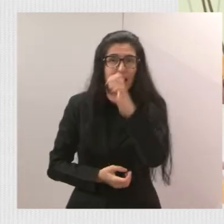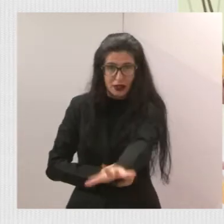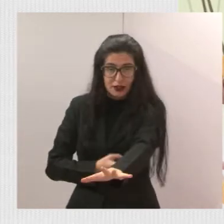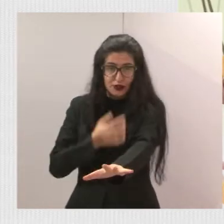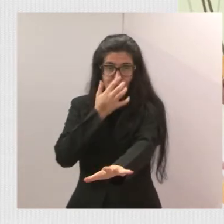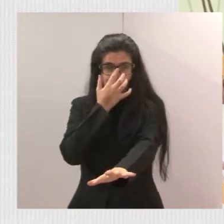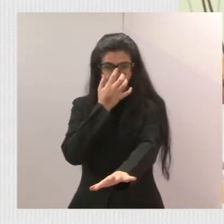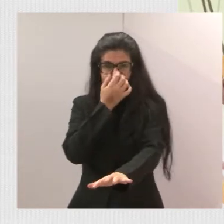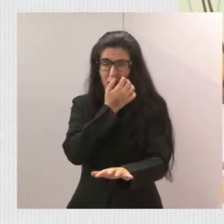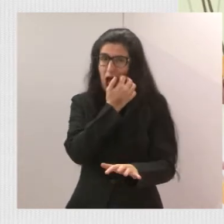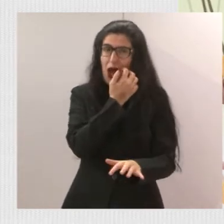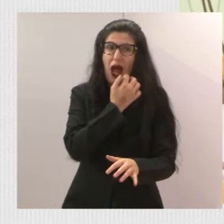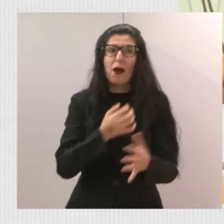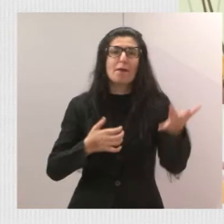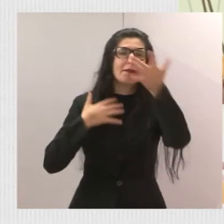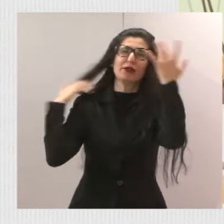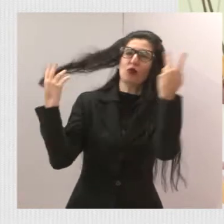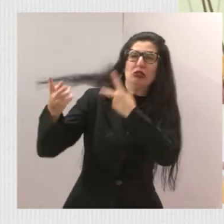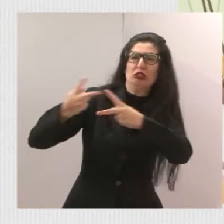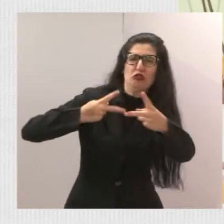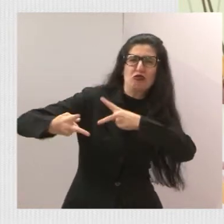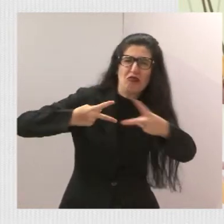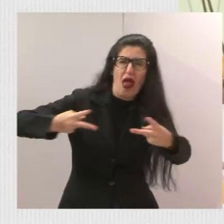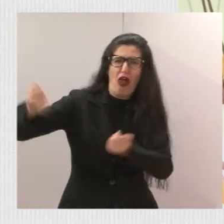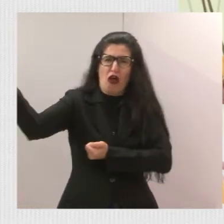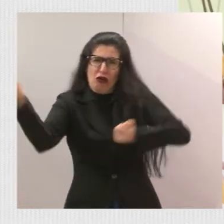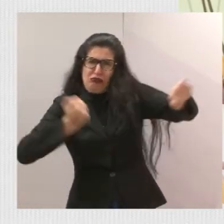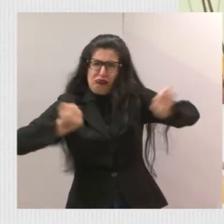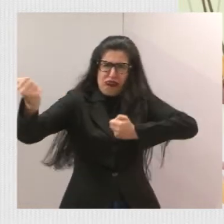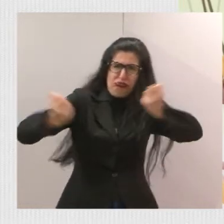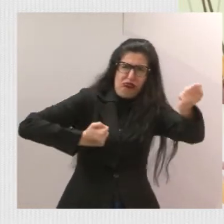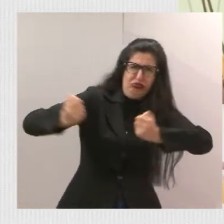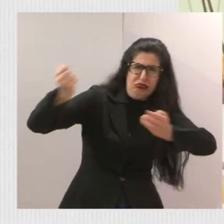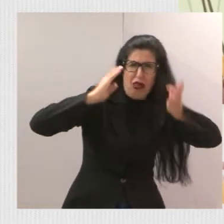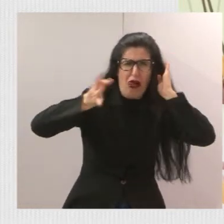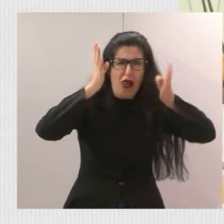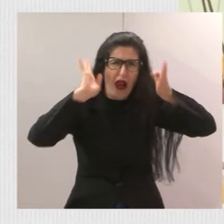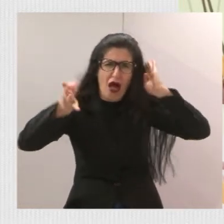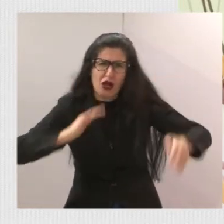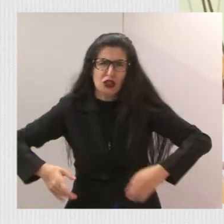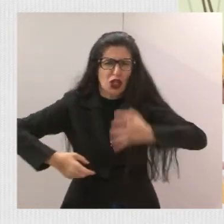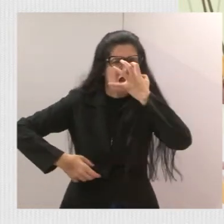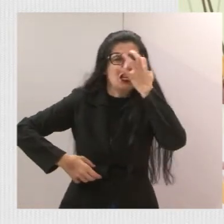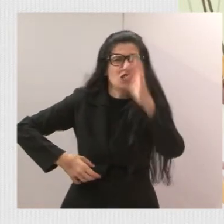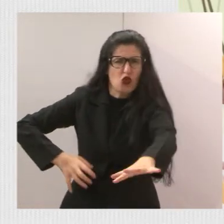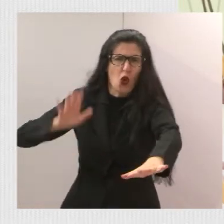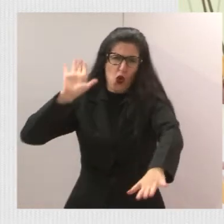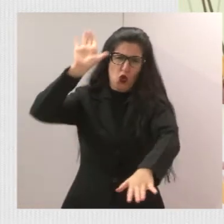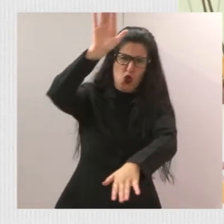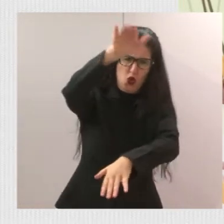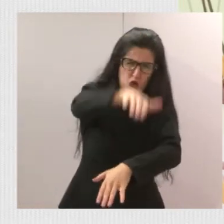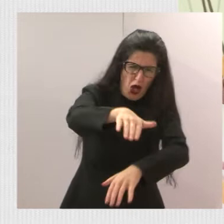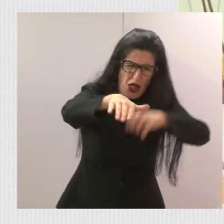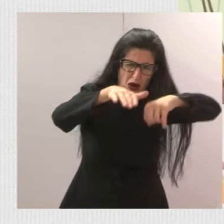caras vêm de São José dos Campos, Caminhão, e jogam lixo ali naquele local. Então, tem que acabar de fazer essa cerca no Setor 2.